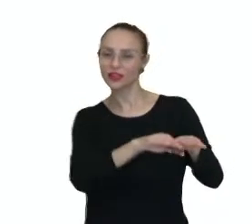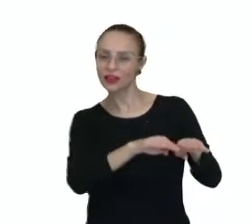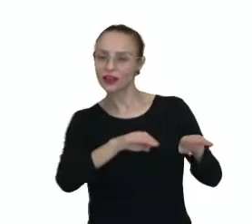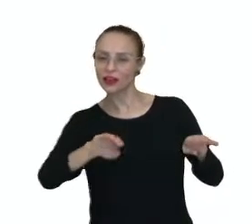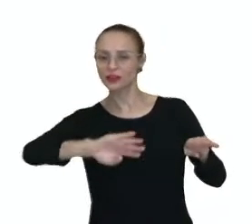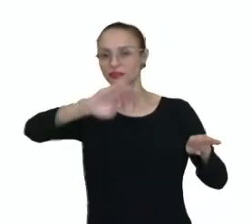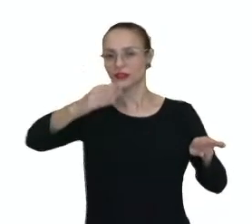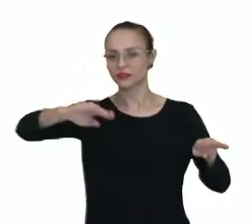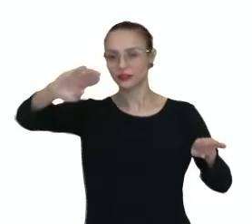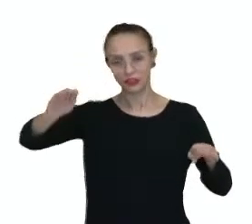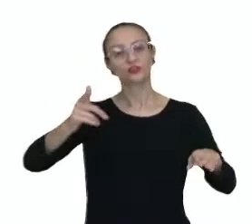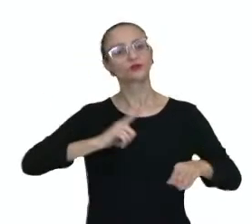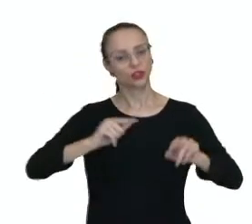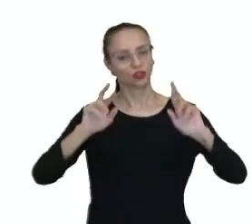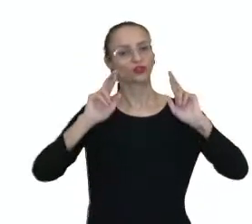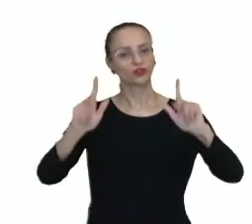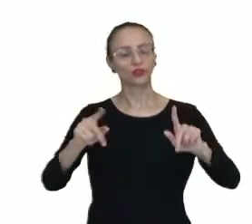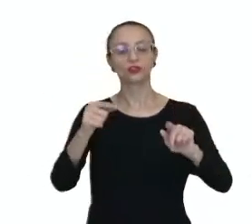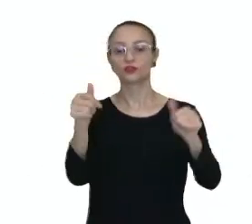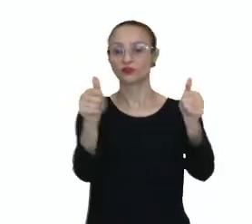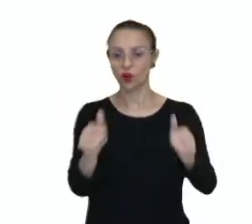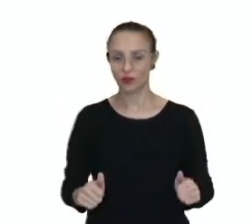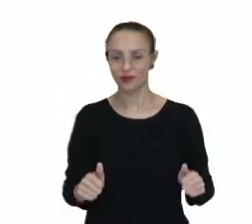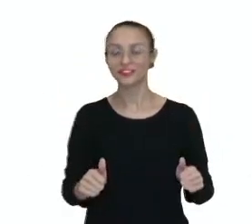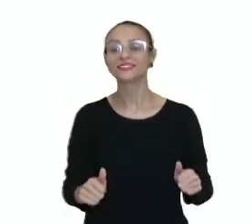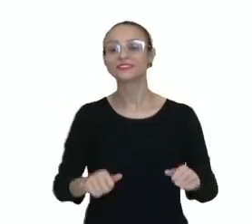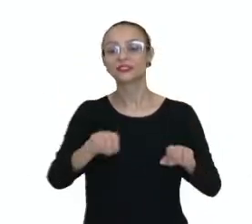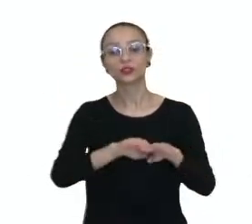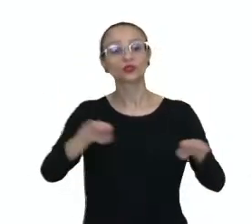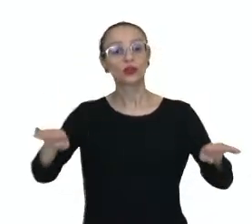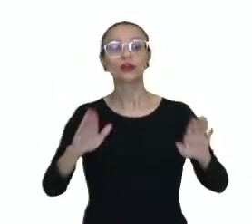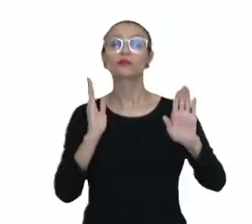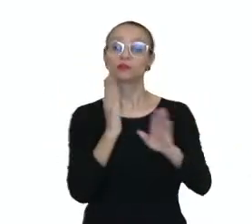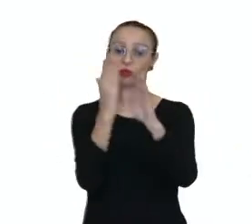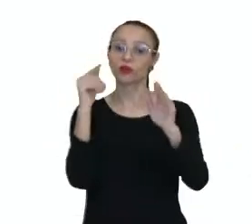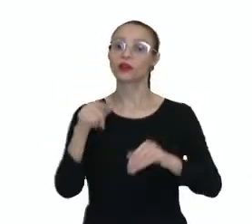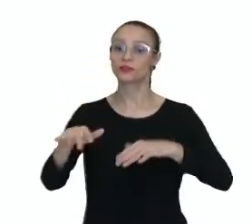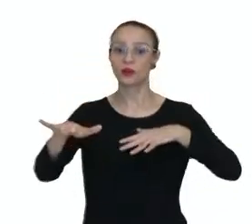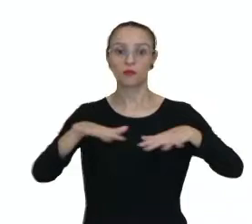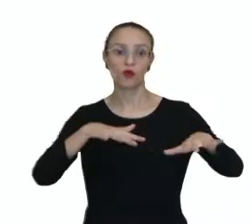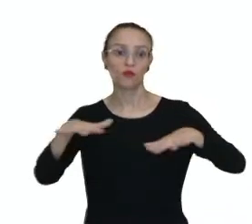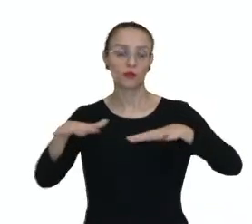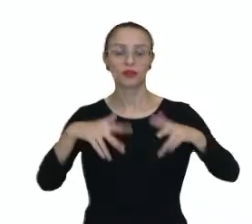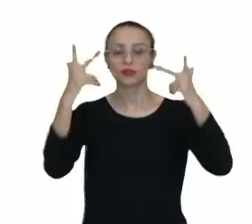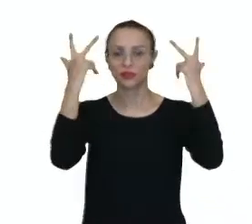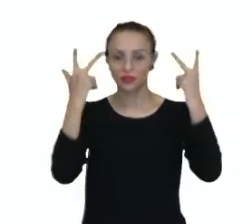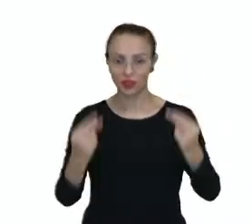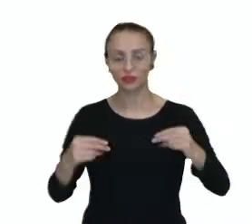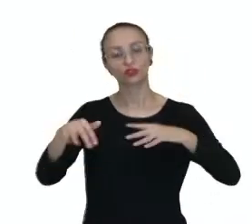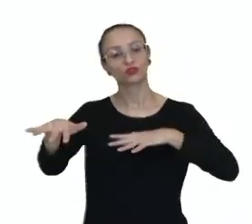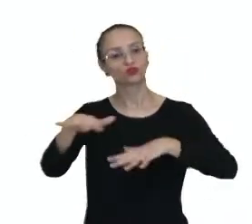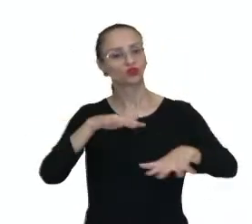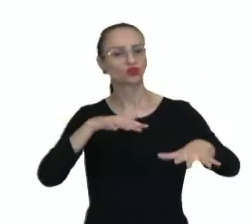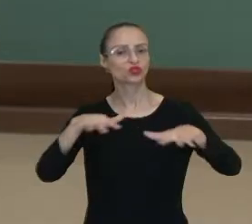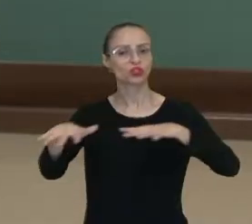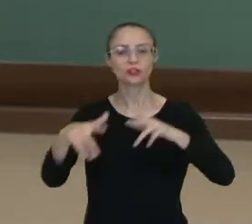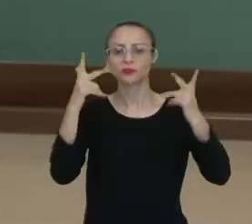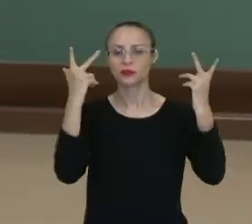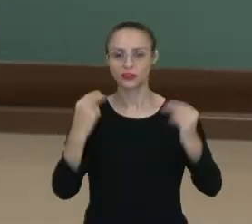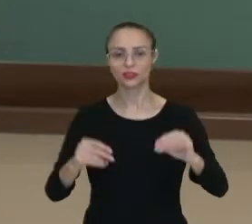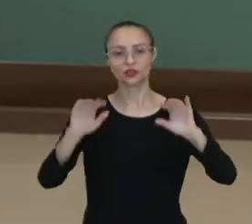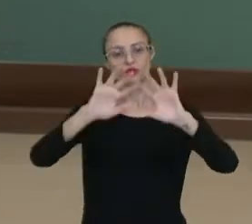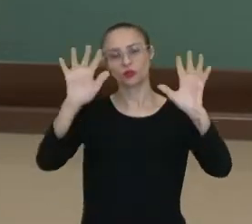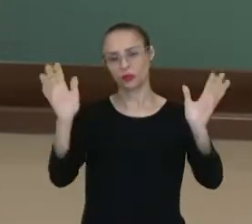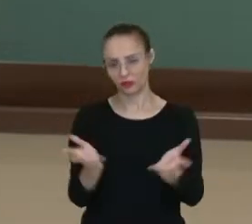existir, portanto, na forma do relevo, é graças a essa movimentação natural, essa dinâmica natural